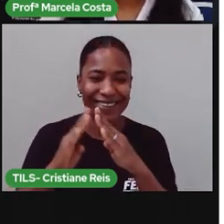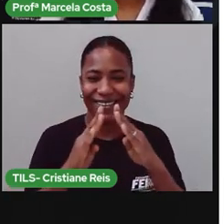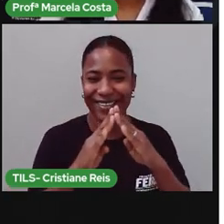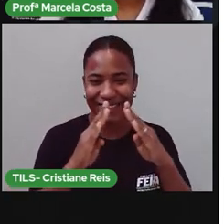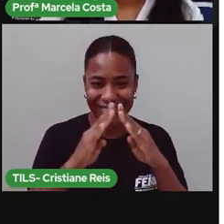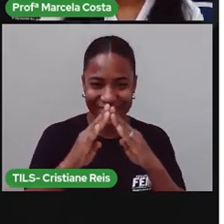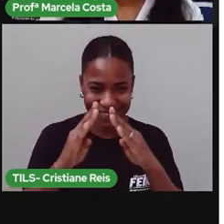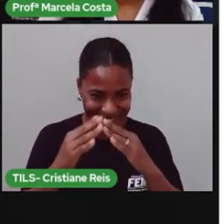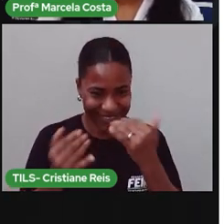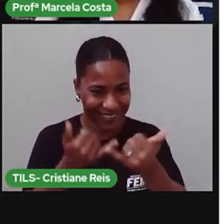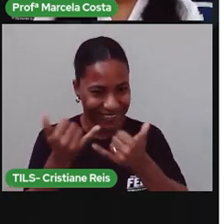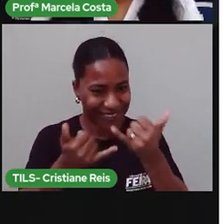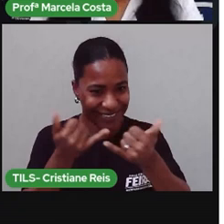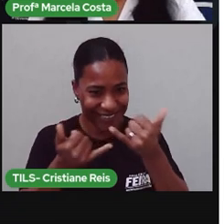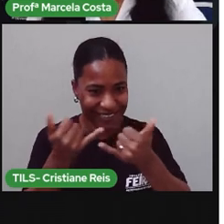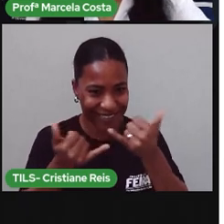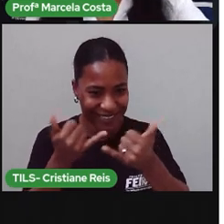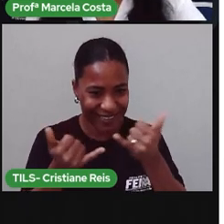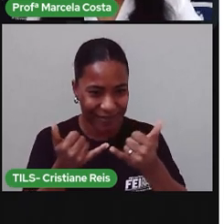divertida.